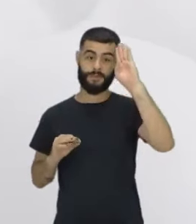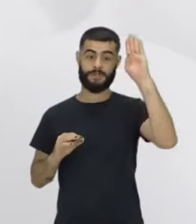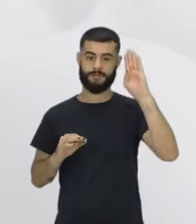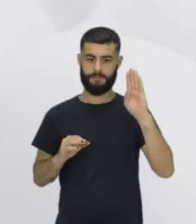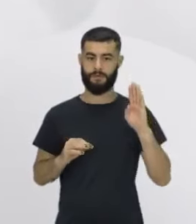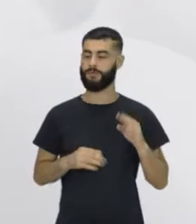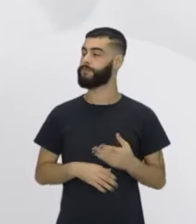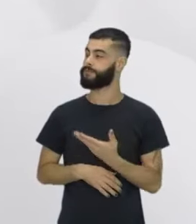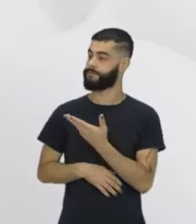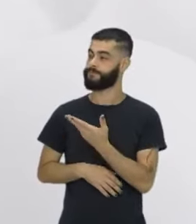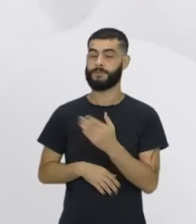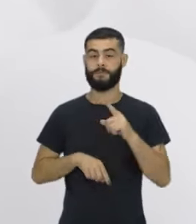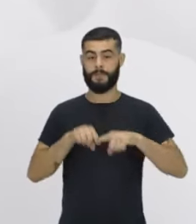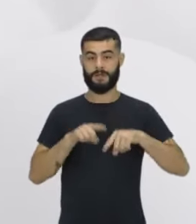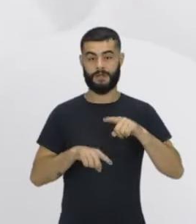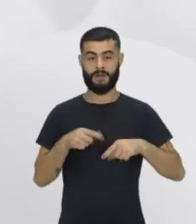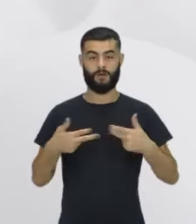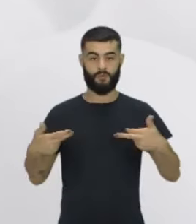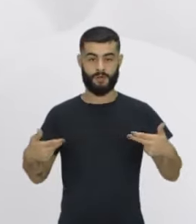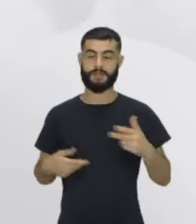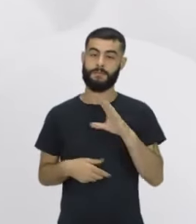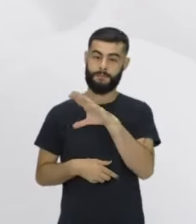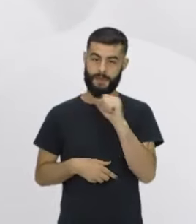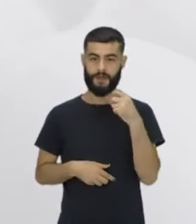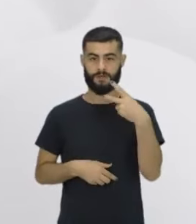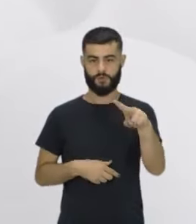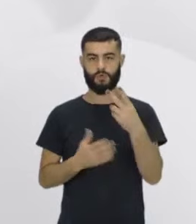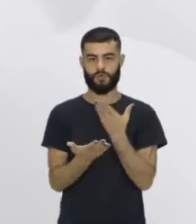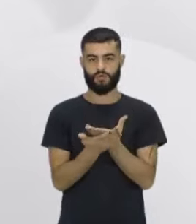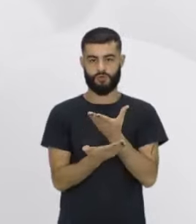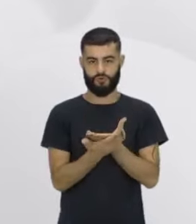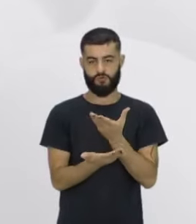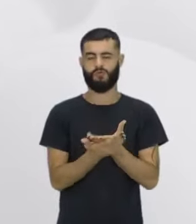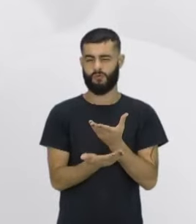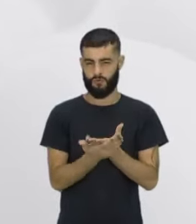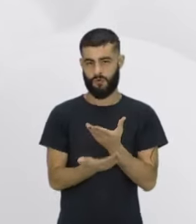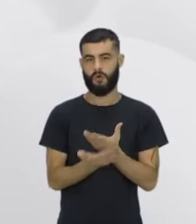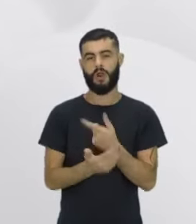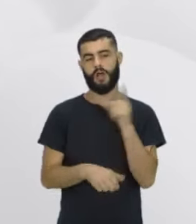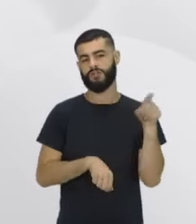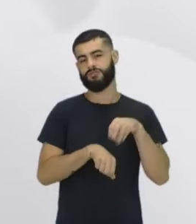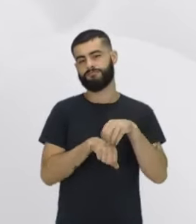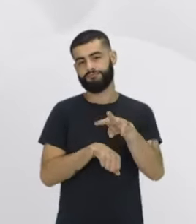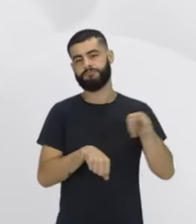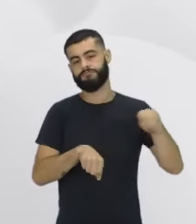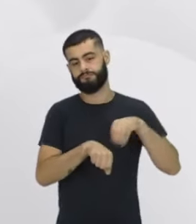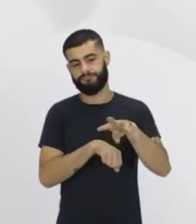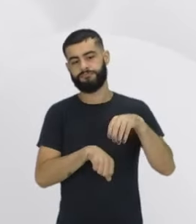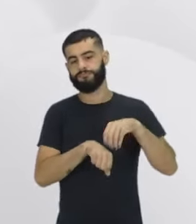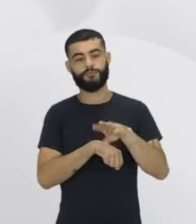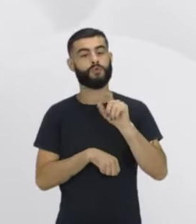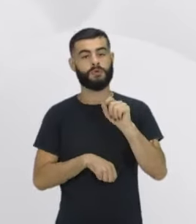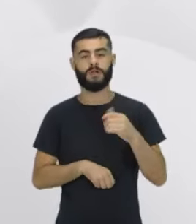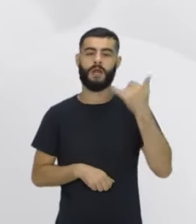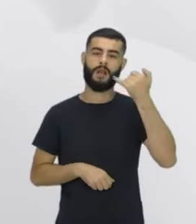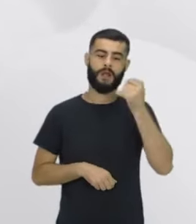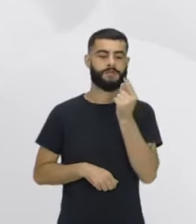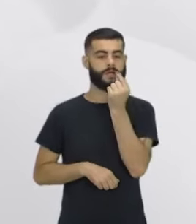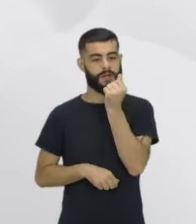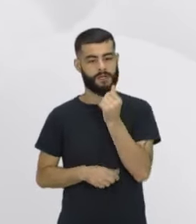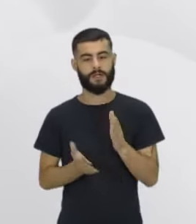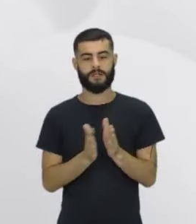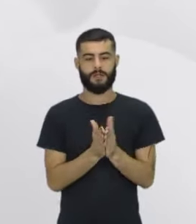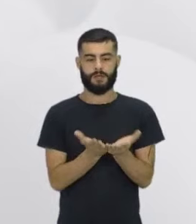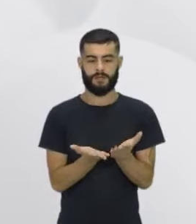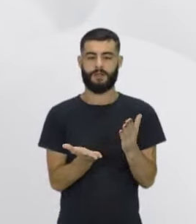busque os materiais que você puder aí na sua unidade escolar. Aqui a gente sempre sugere o básico, né? Lápis e caneta, papel e caderno e diário de